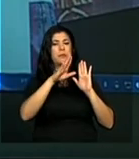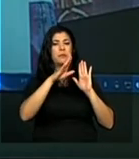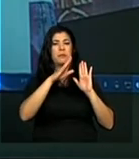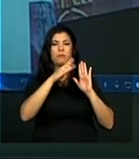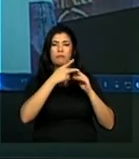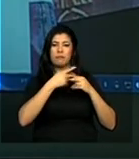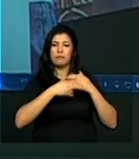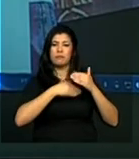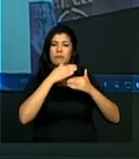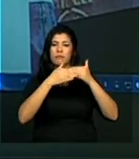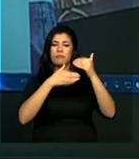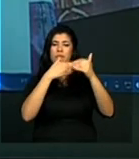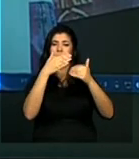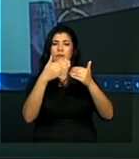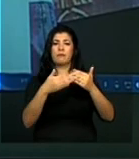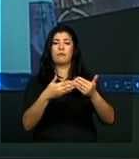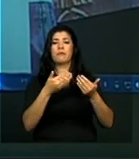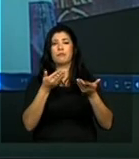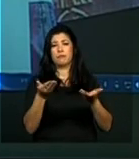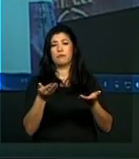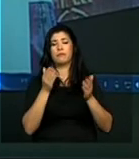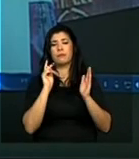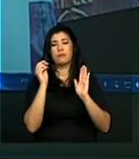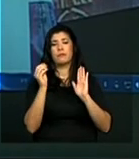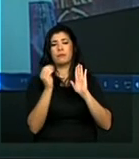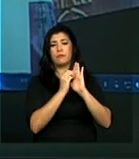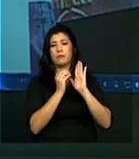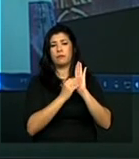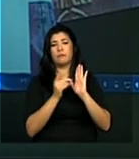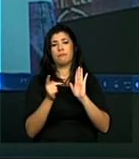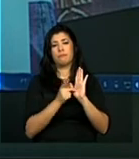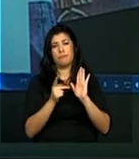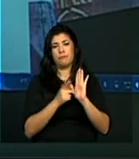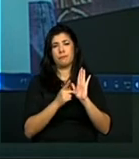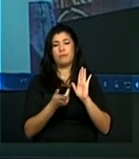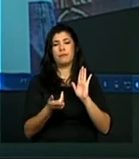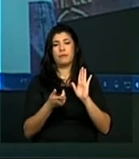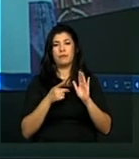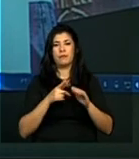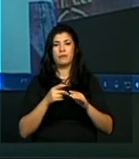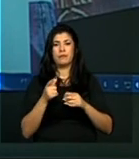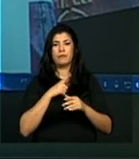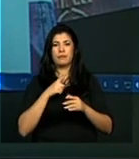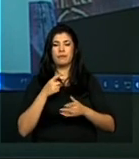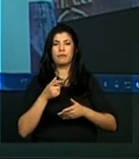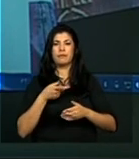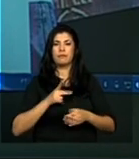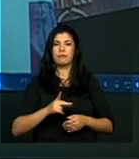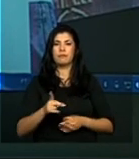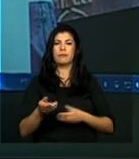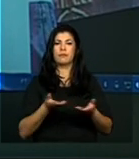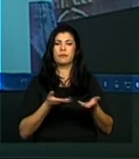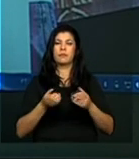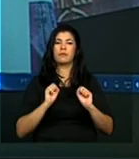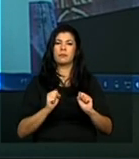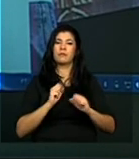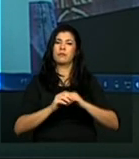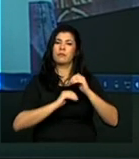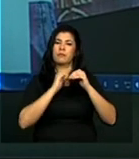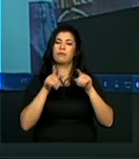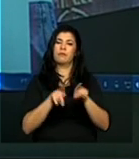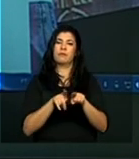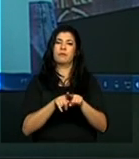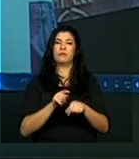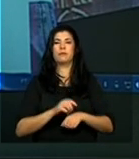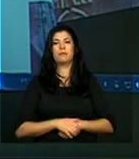processo de atualização constante e de dinamização do portal, a gente possa desenvolver.